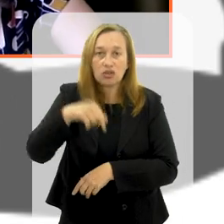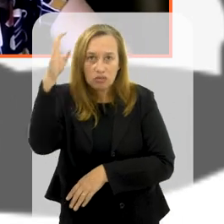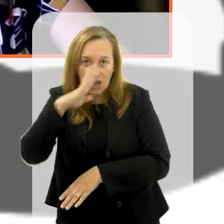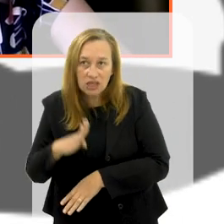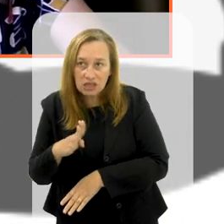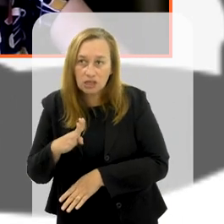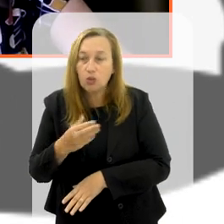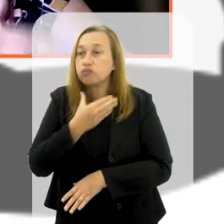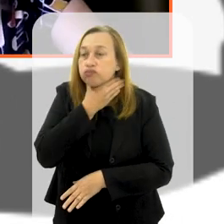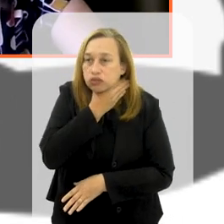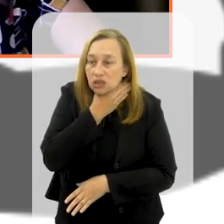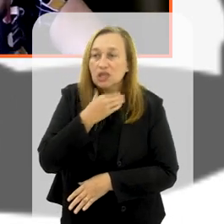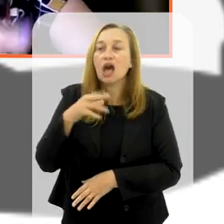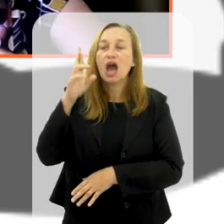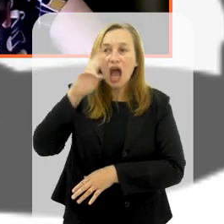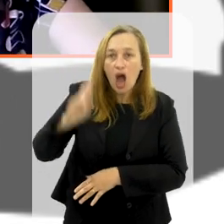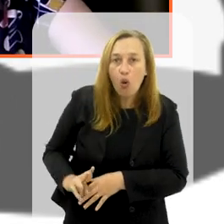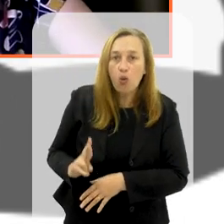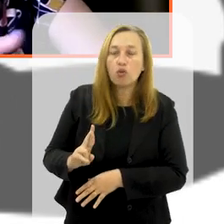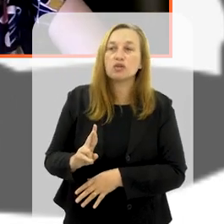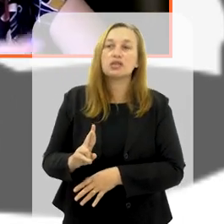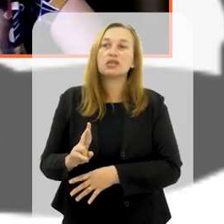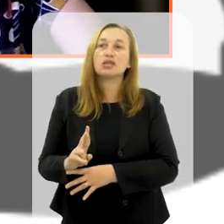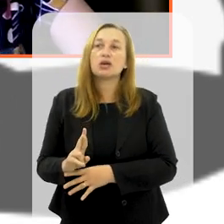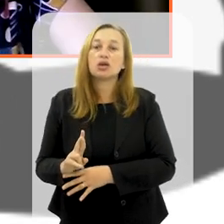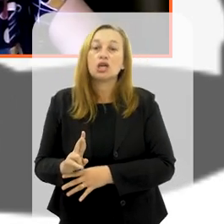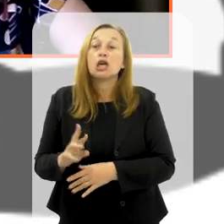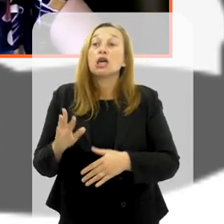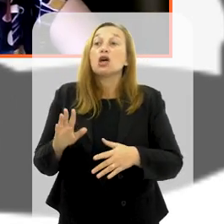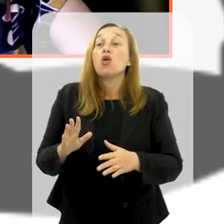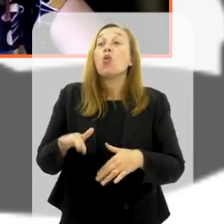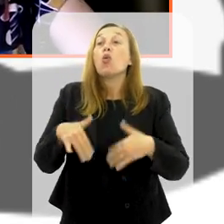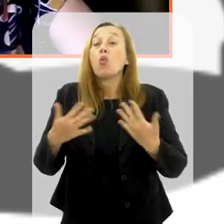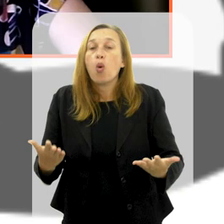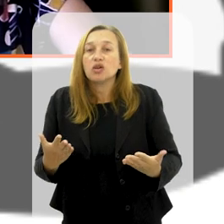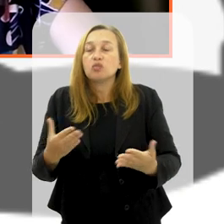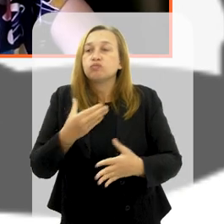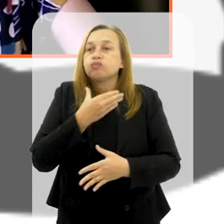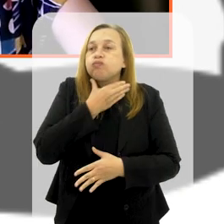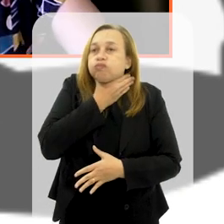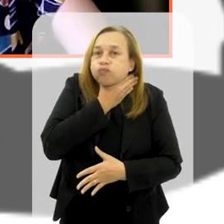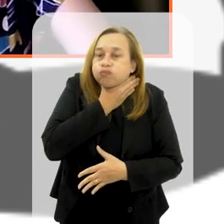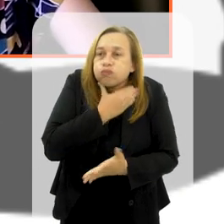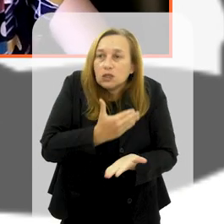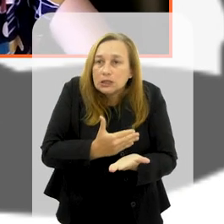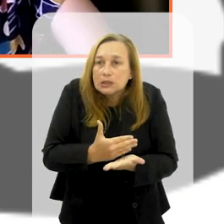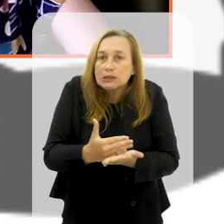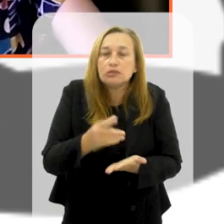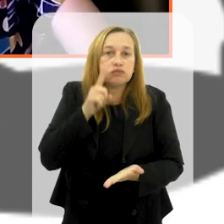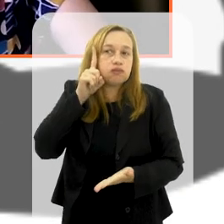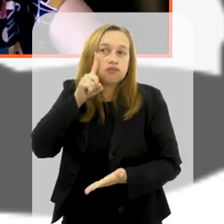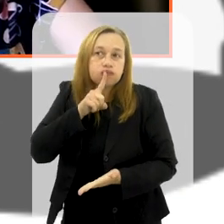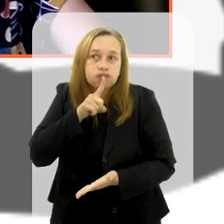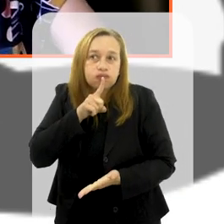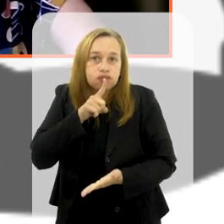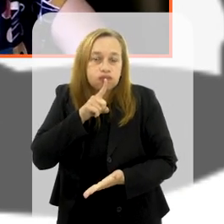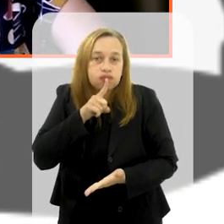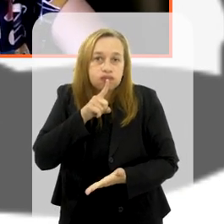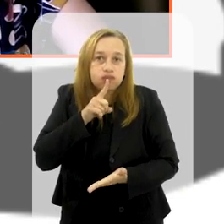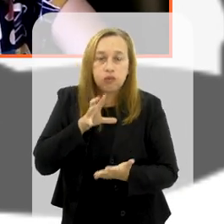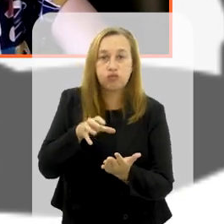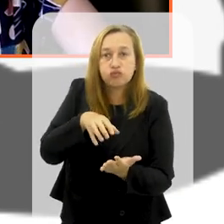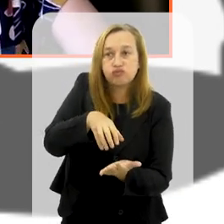Brasil, uma crise financeira, a Rússia viveu, os estilos asiáticos. Quando a crise, ela começa nos Estados Unidos, o epicentro